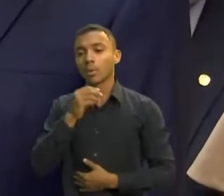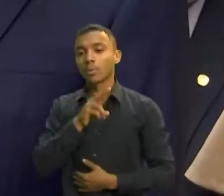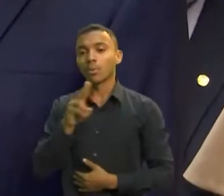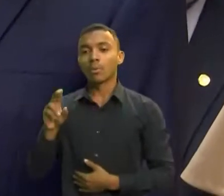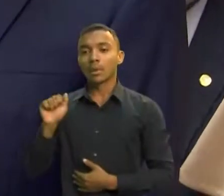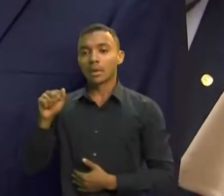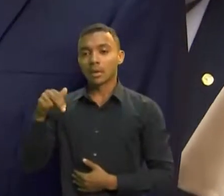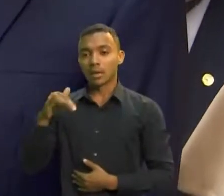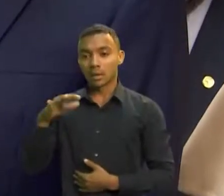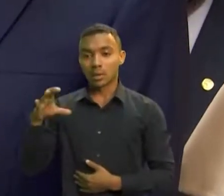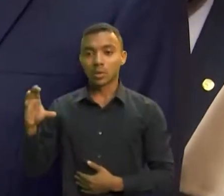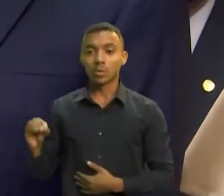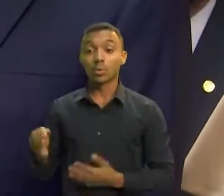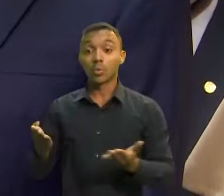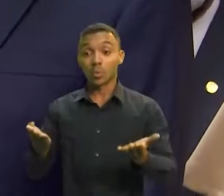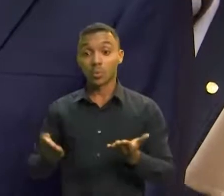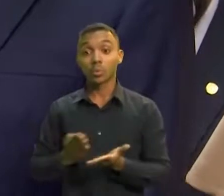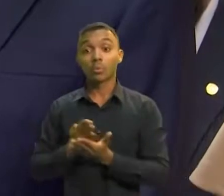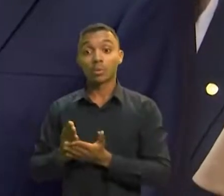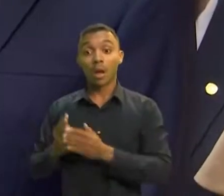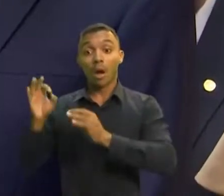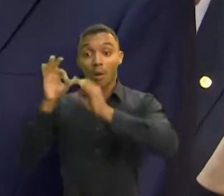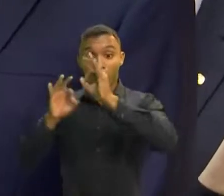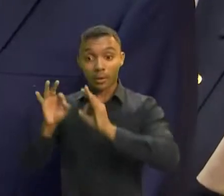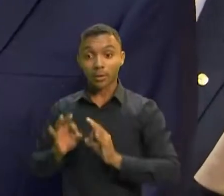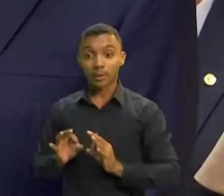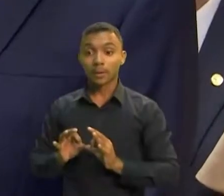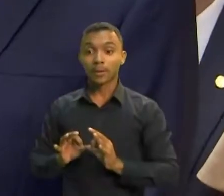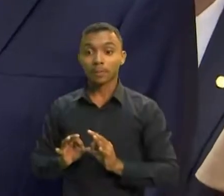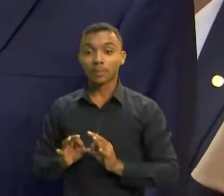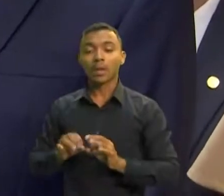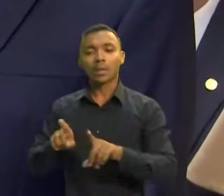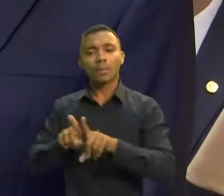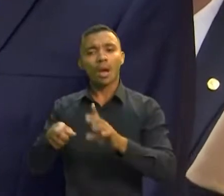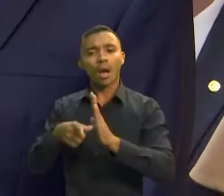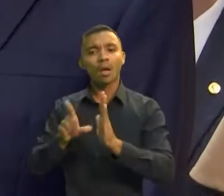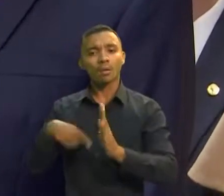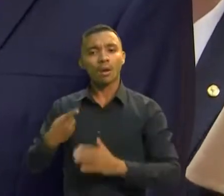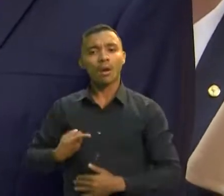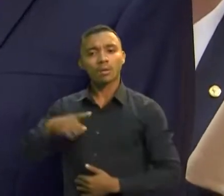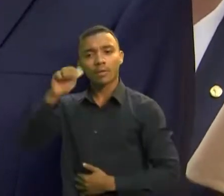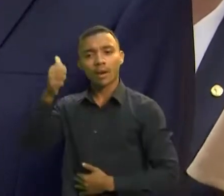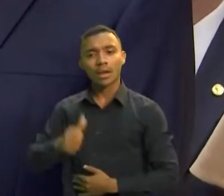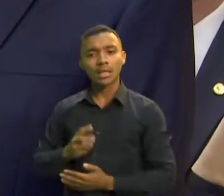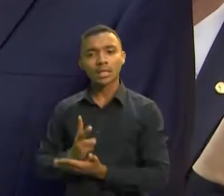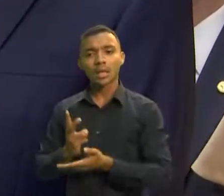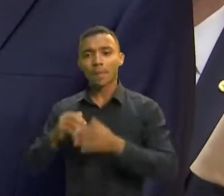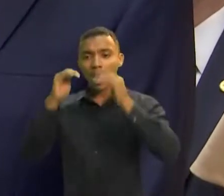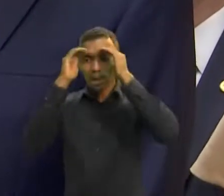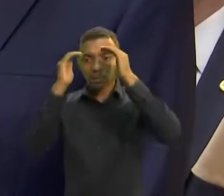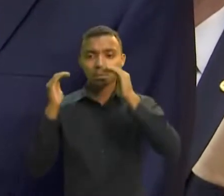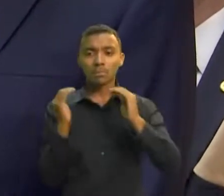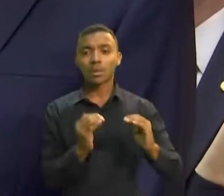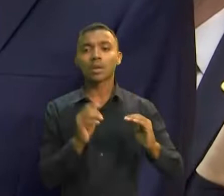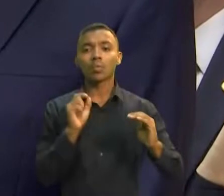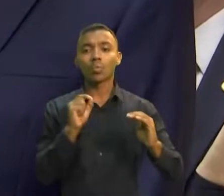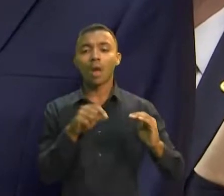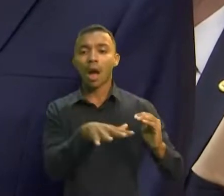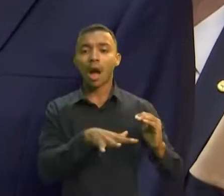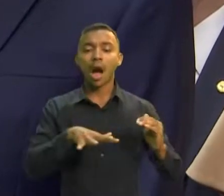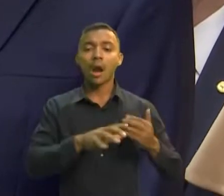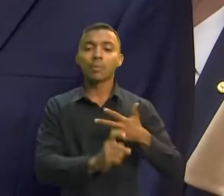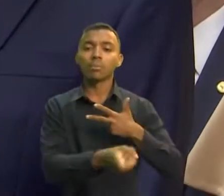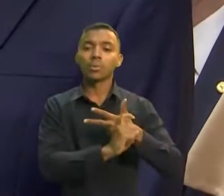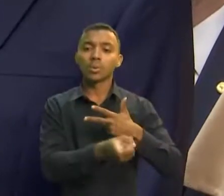feito dessa forma. A cada 15 dias nós reavaliamos e sempre respeitando aquilo que o Poder Executivo, onde, juntamente